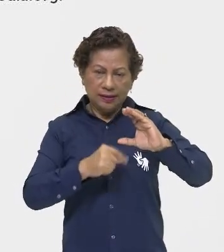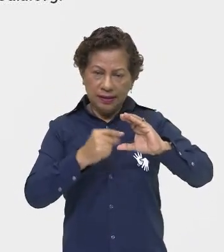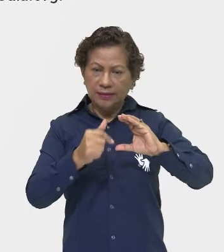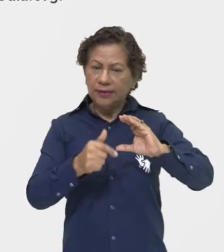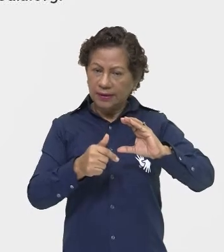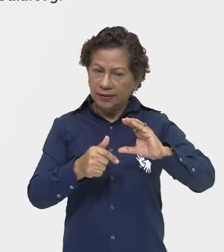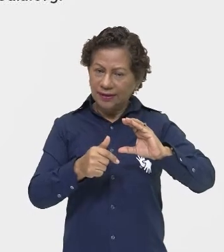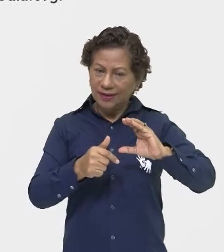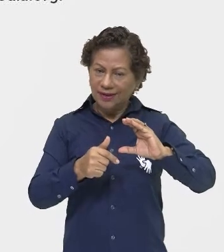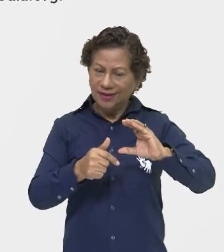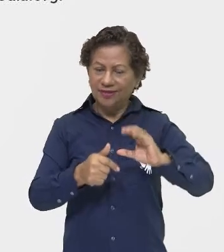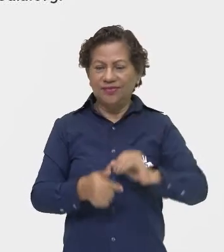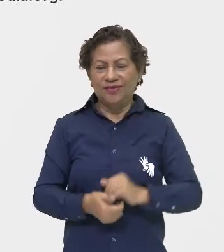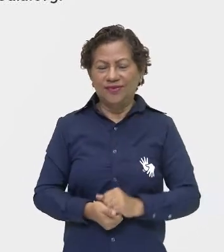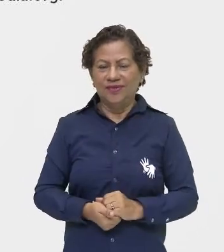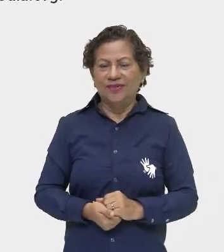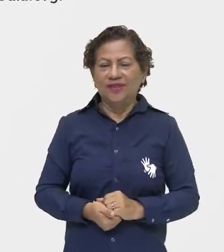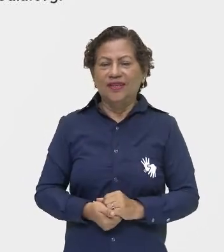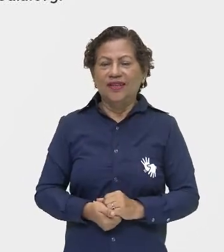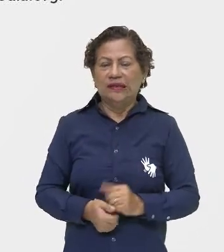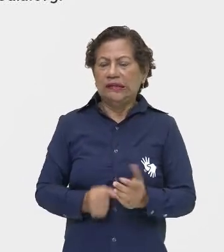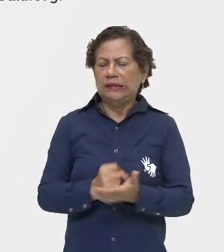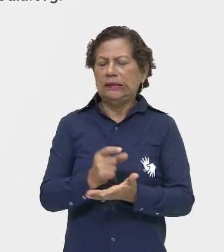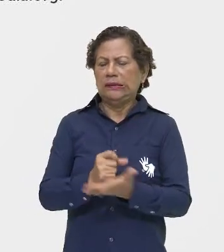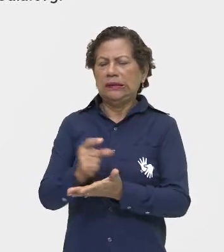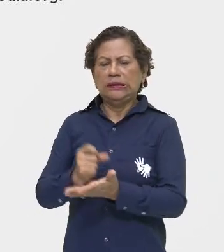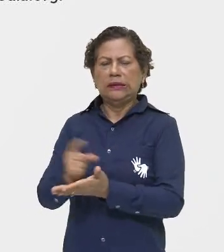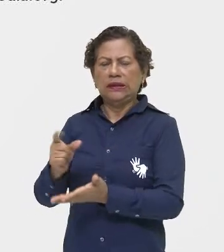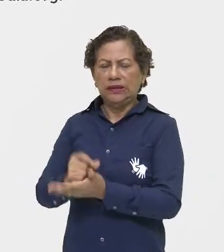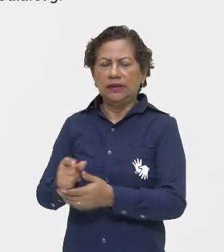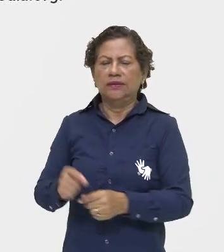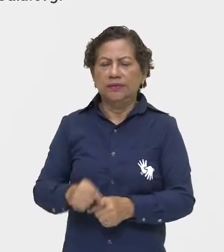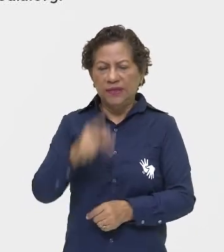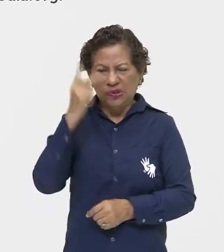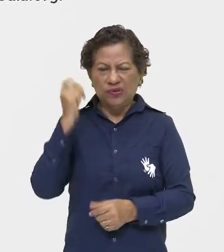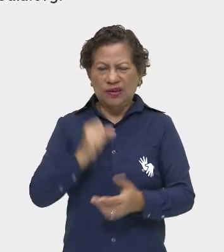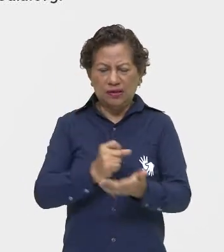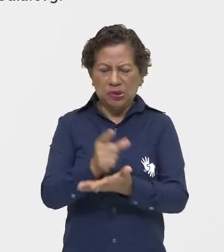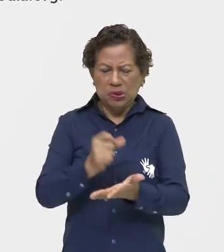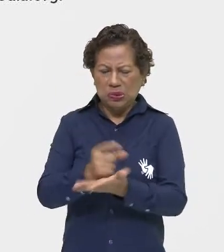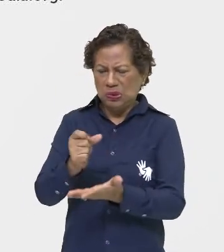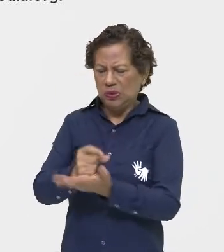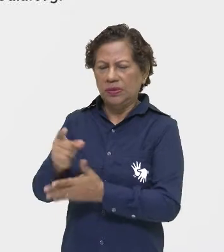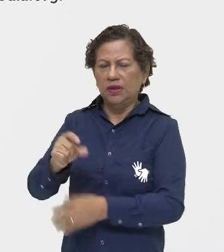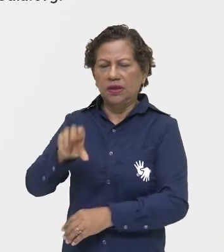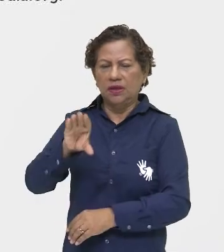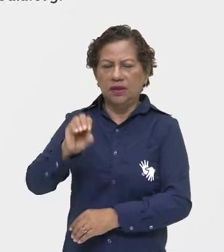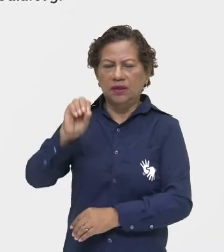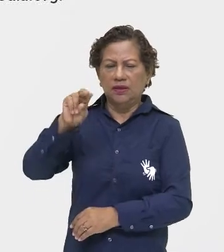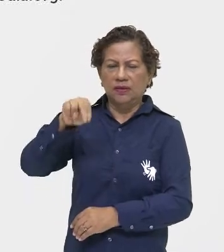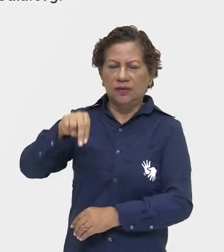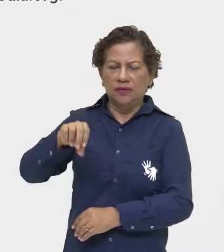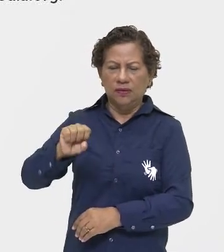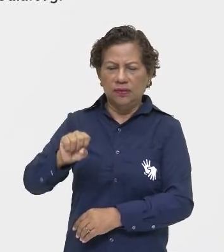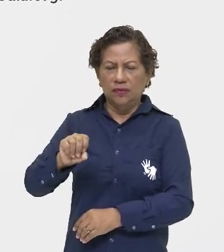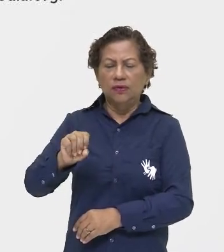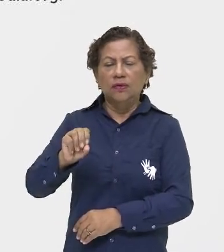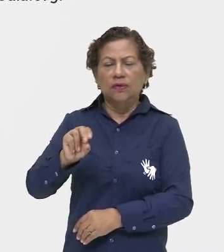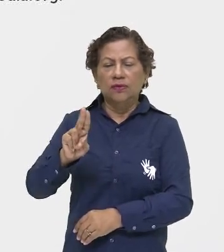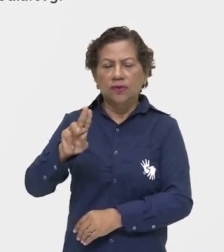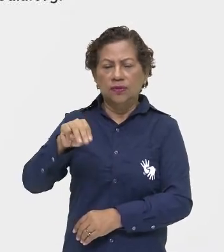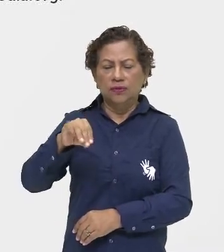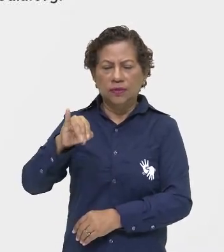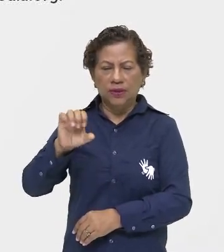falamos. O dadaísmo também vai fazer essa crítica ao consumismo. Ênfase no absurdo e nos